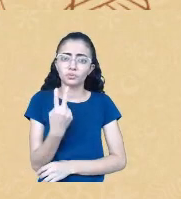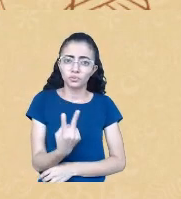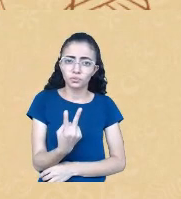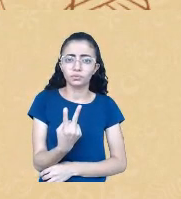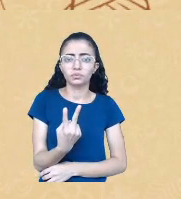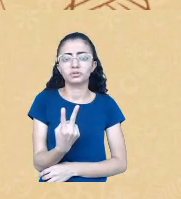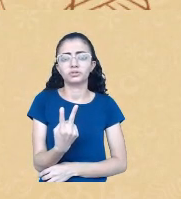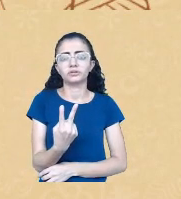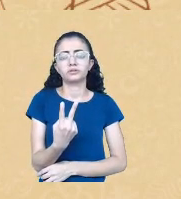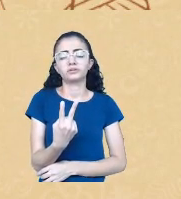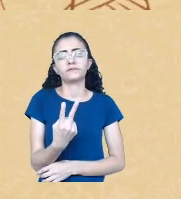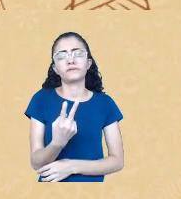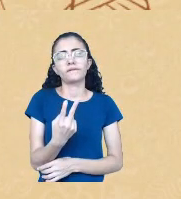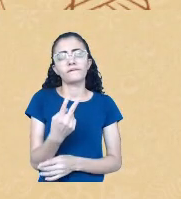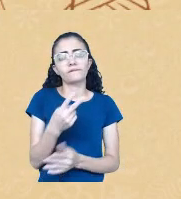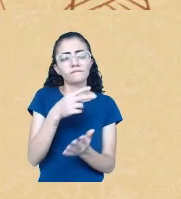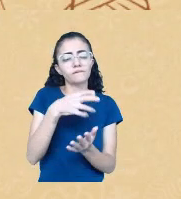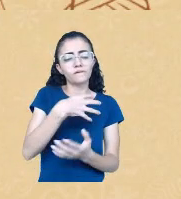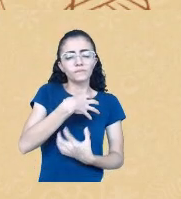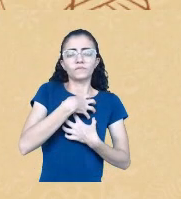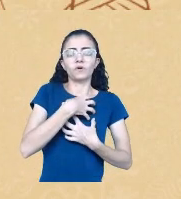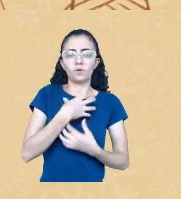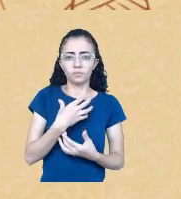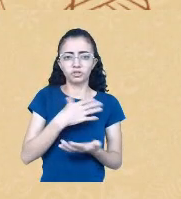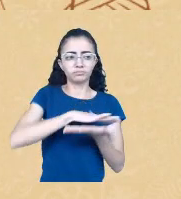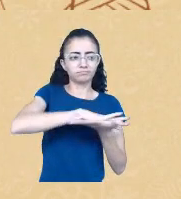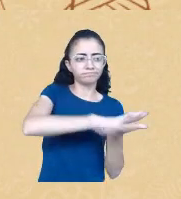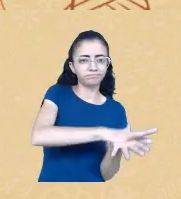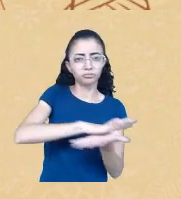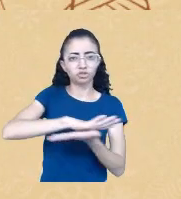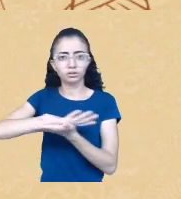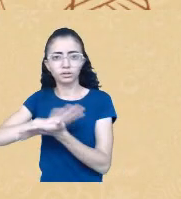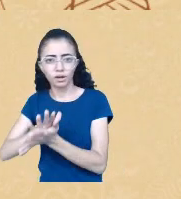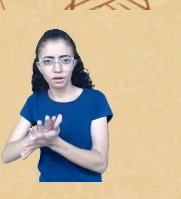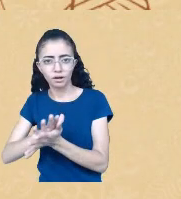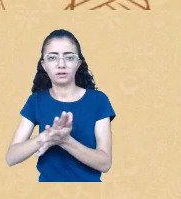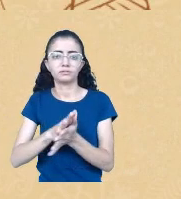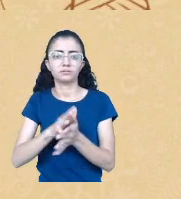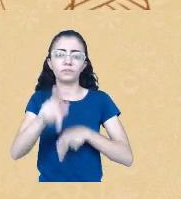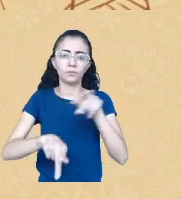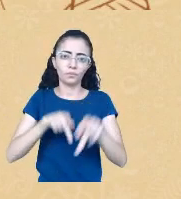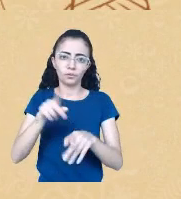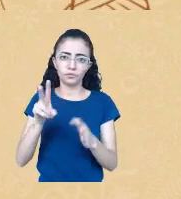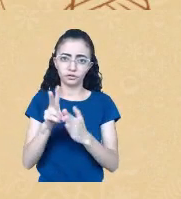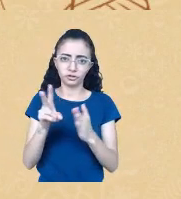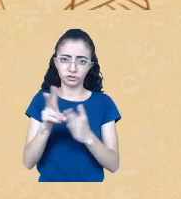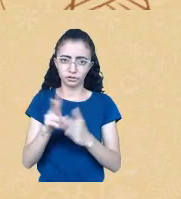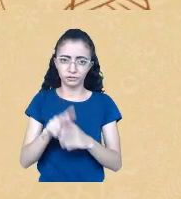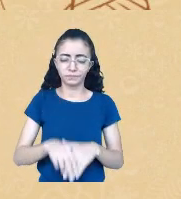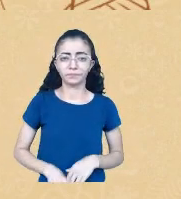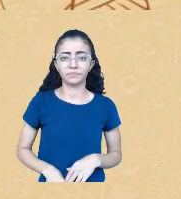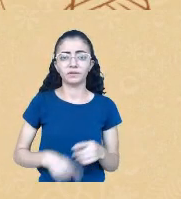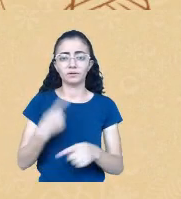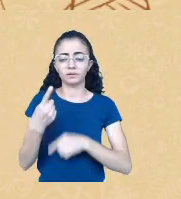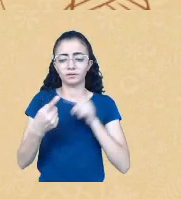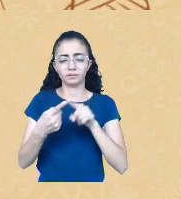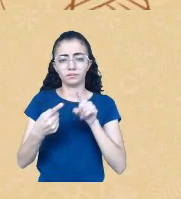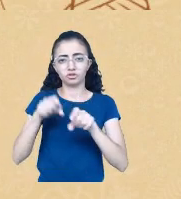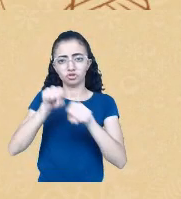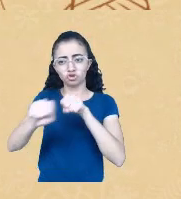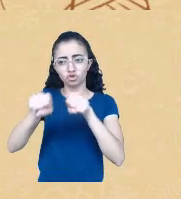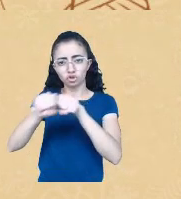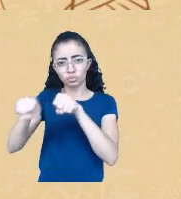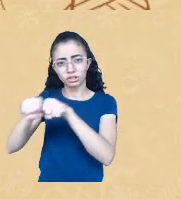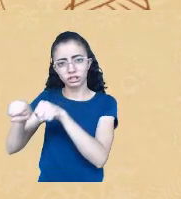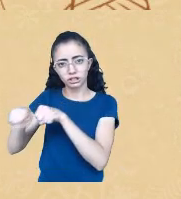indígenas. A primeira é através do genocídio, a produção direta da nossa morte, através da violência